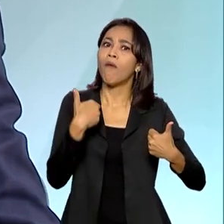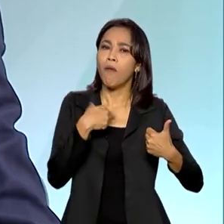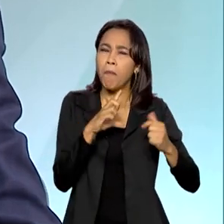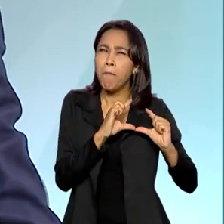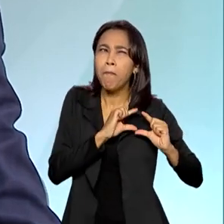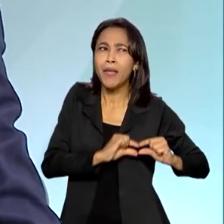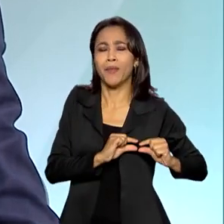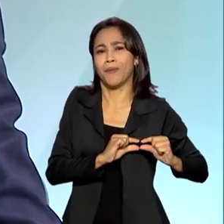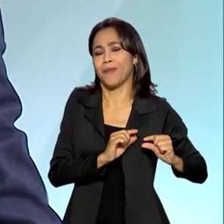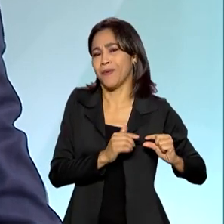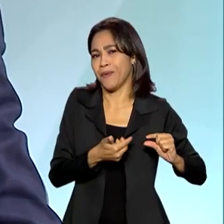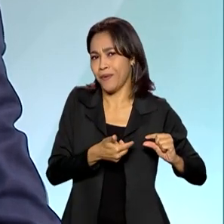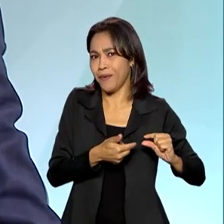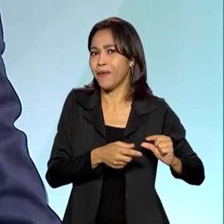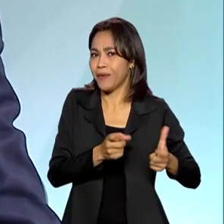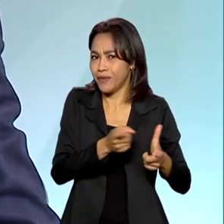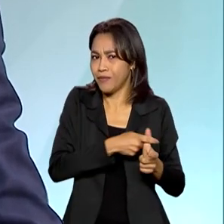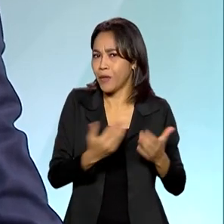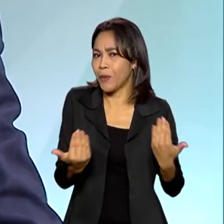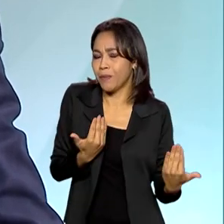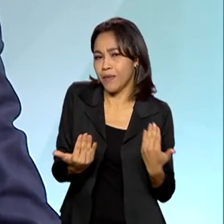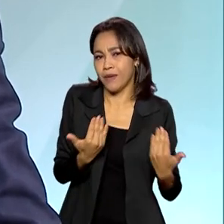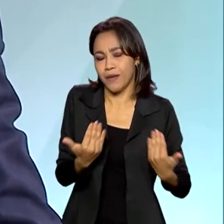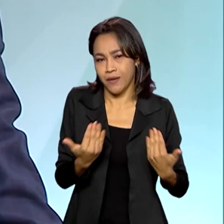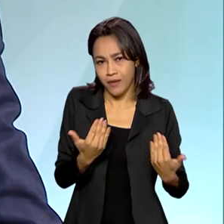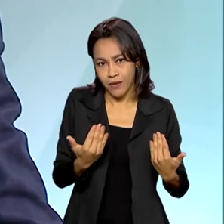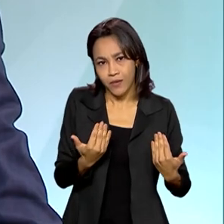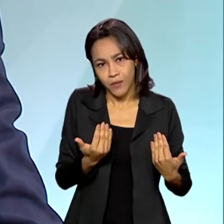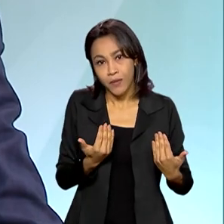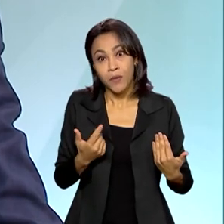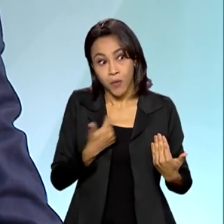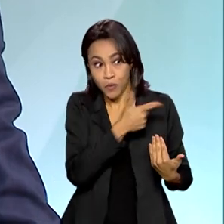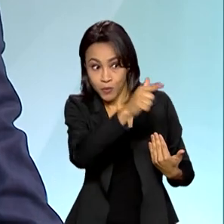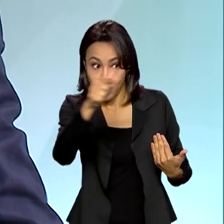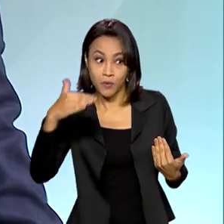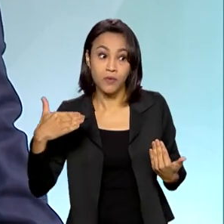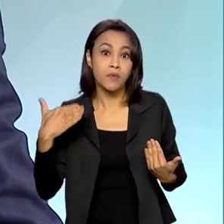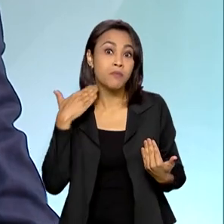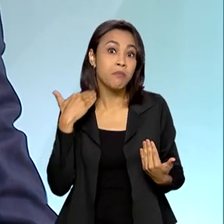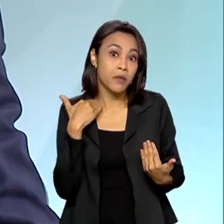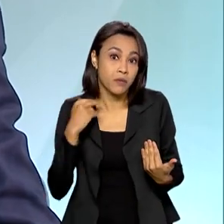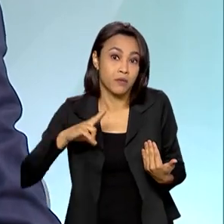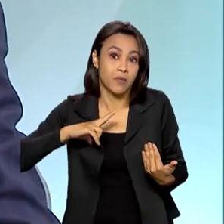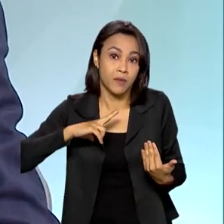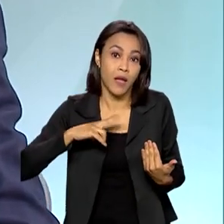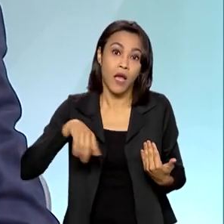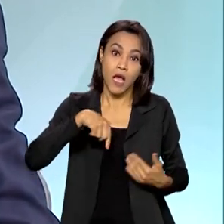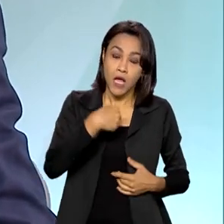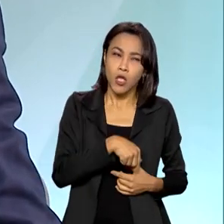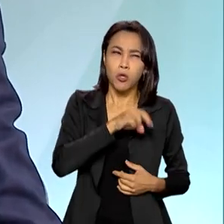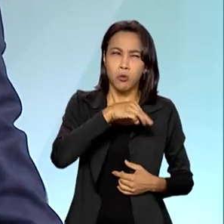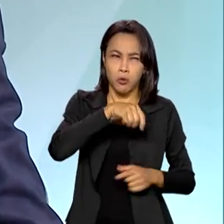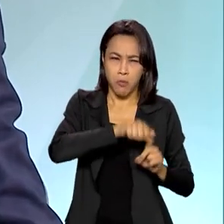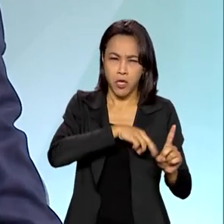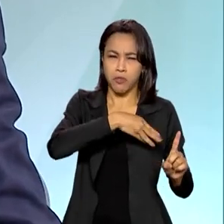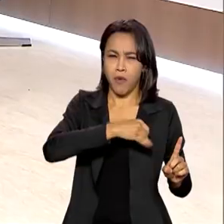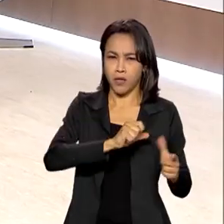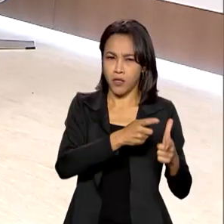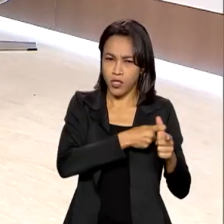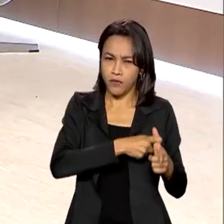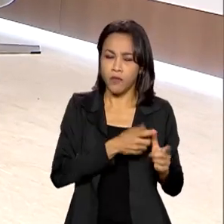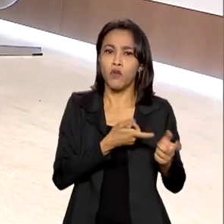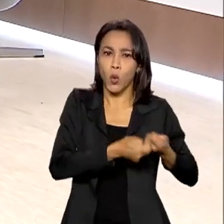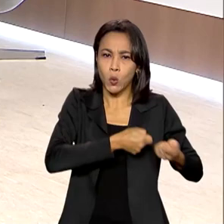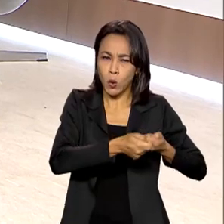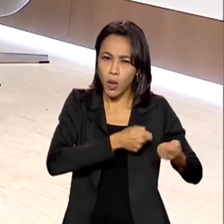bem menores comparativamente com os pares privados. Enquanto a nossa inadimplência, em março, se mostrou muito